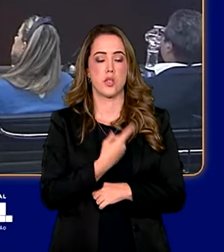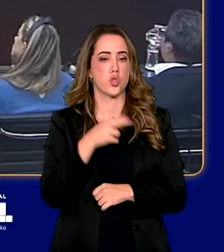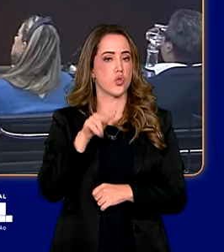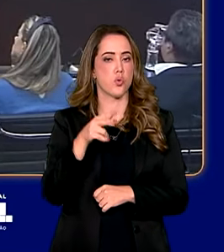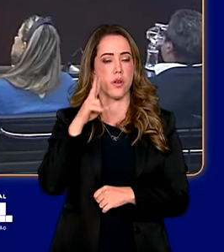então.